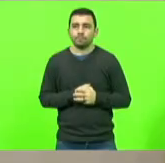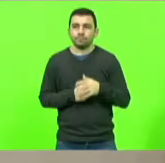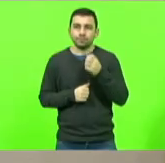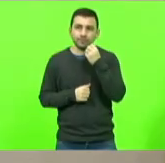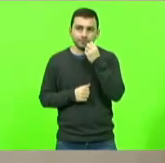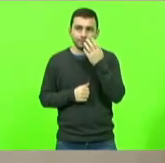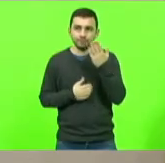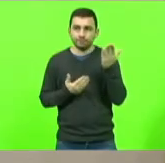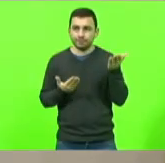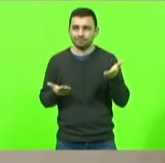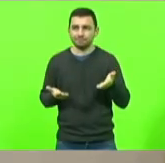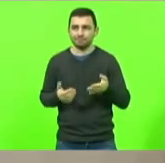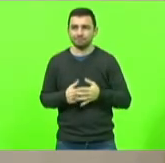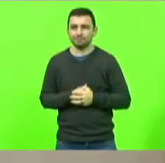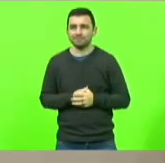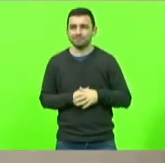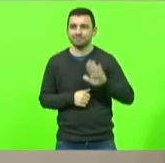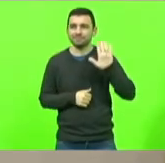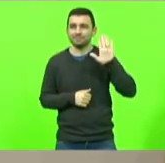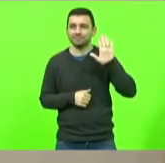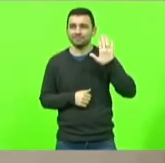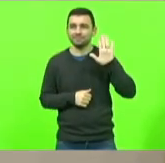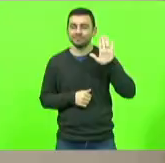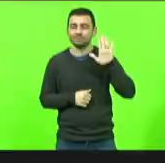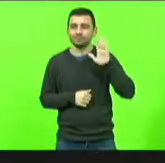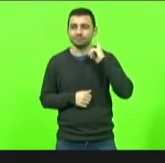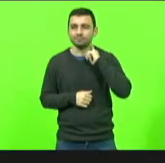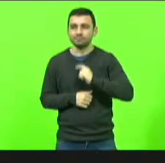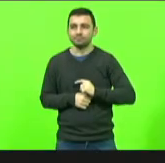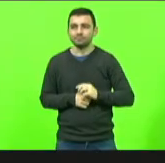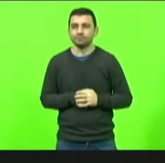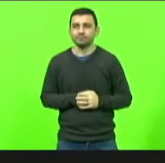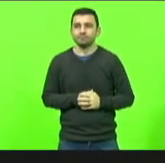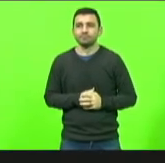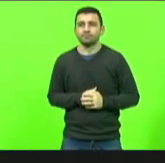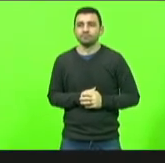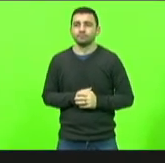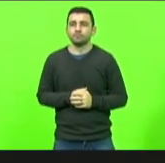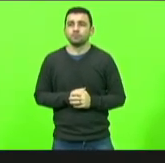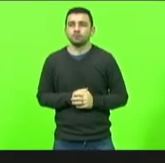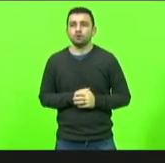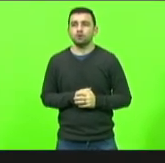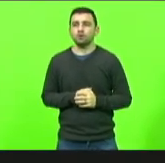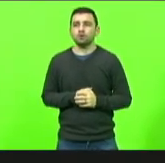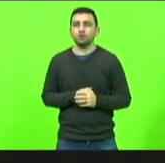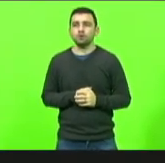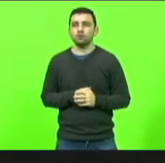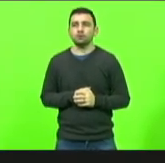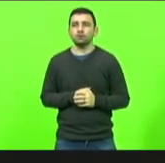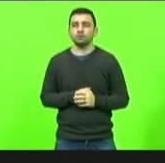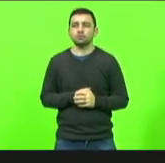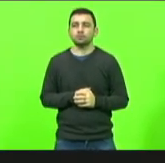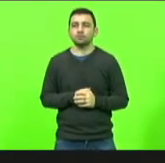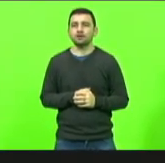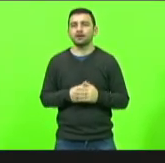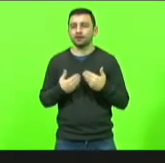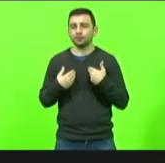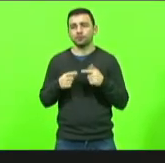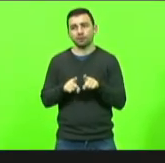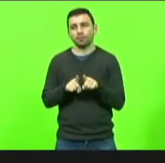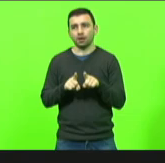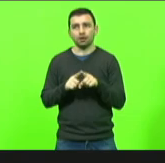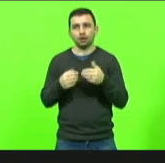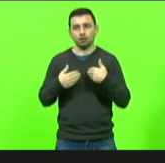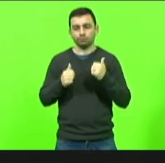Cíntia mas antes vamos ouvir o deputado Silvio Drevec obrigado senhor presidente rapidinho eu não posso deixar aqui de